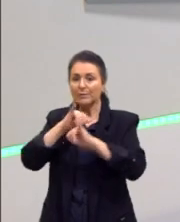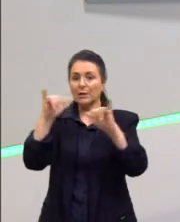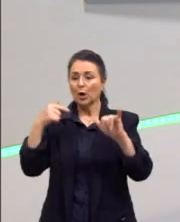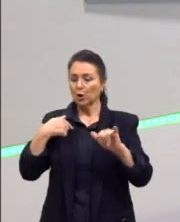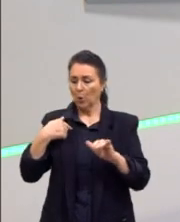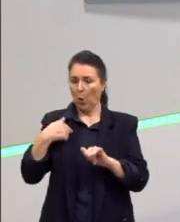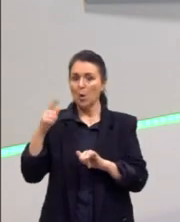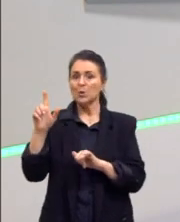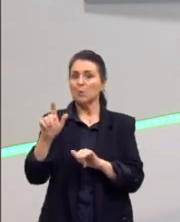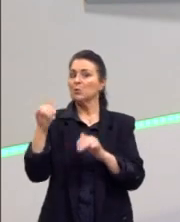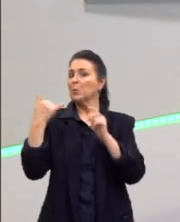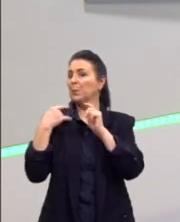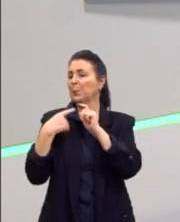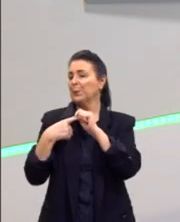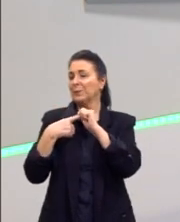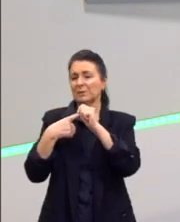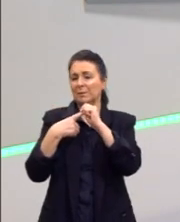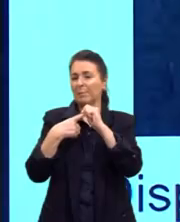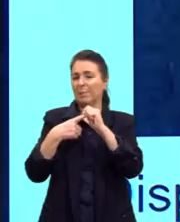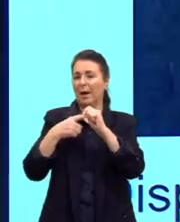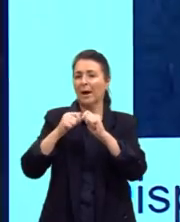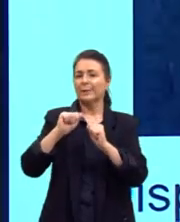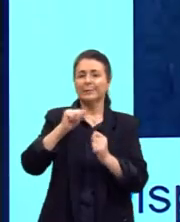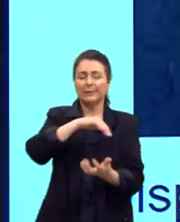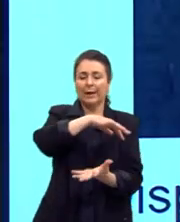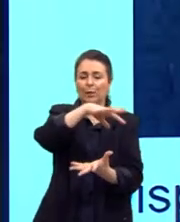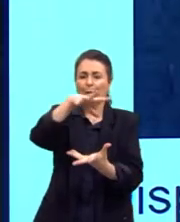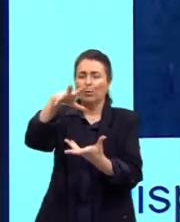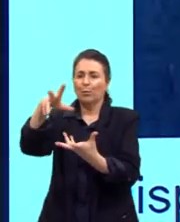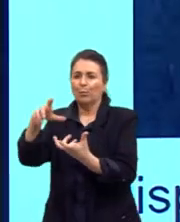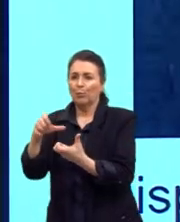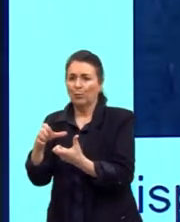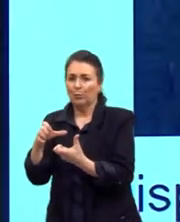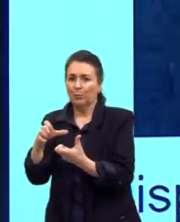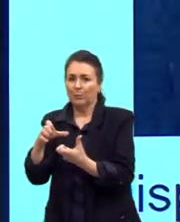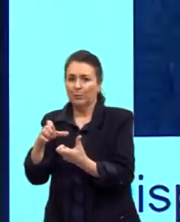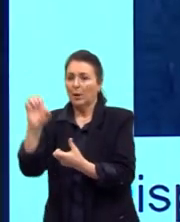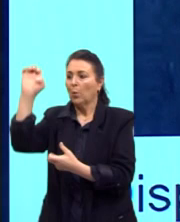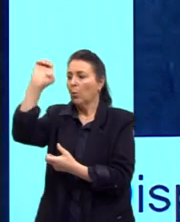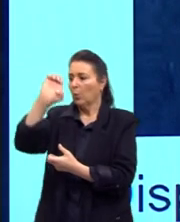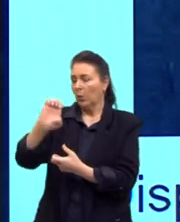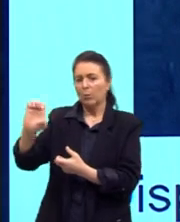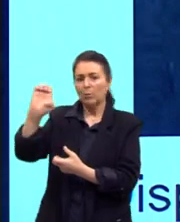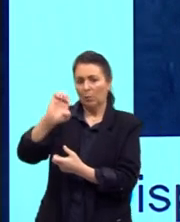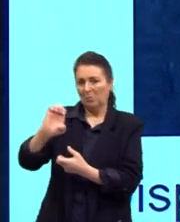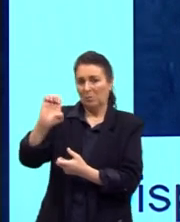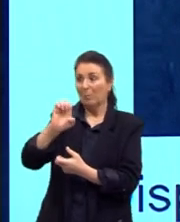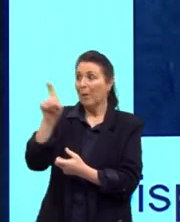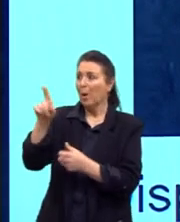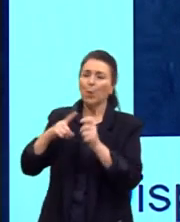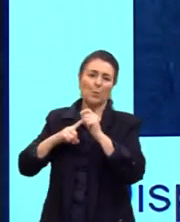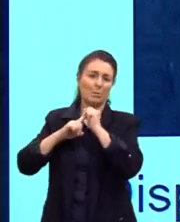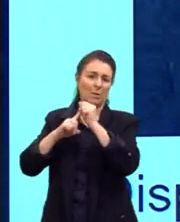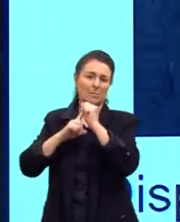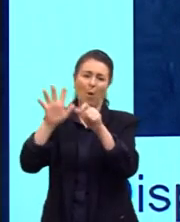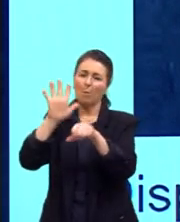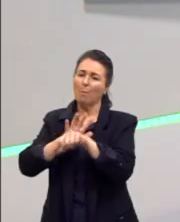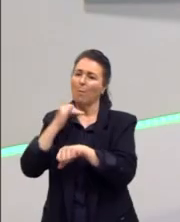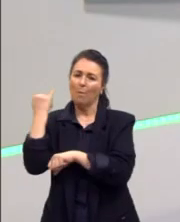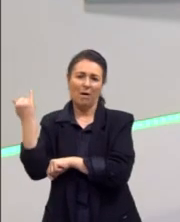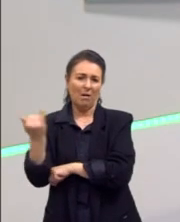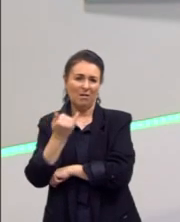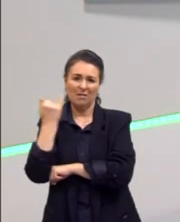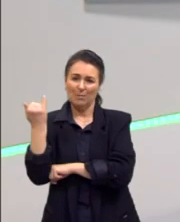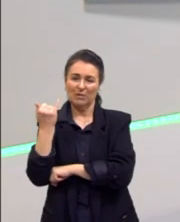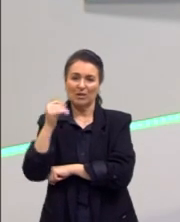europeu depois fica com pena e ele vira bonzinho. Ele é o mocinho. Então, isso é um problema também de filmes que são europeus falando sobre